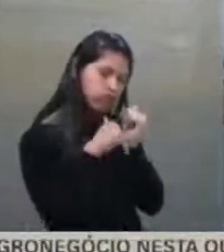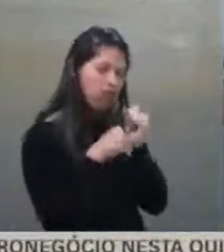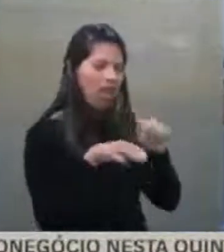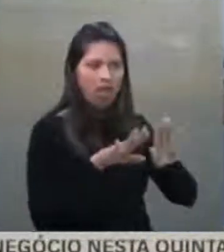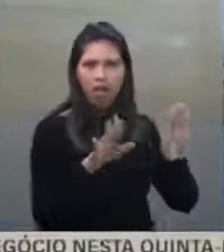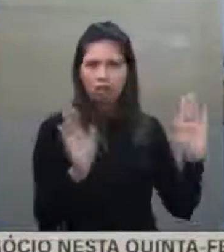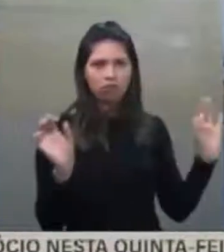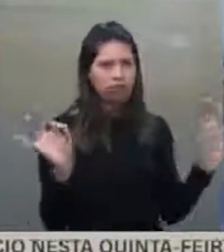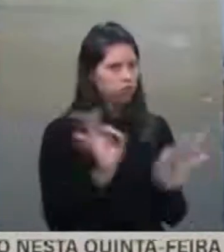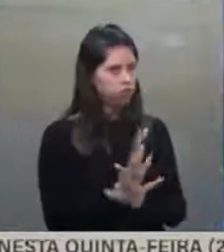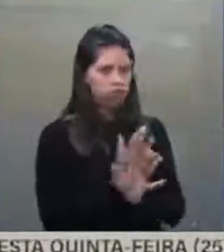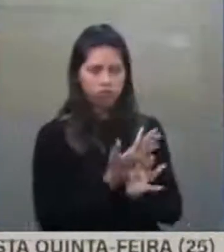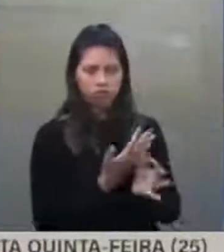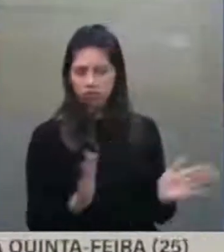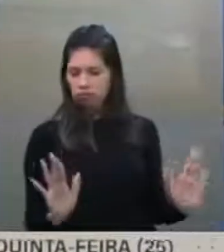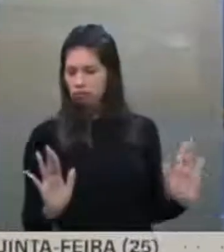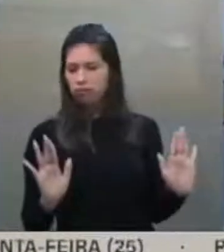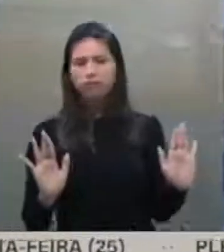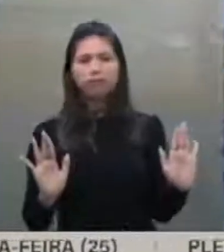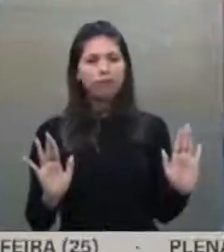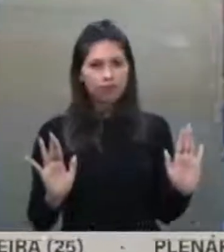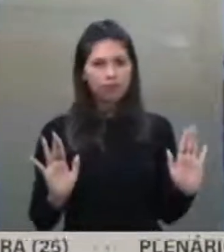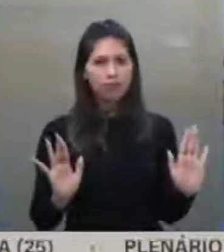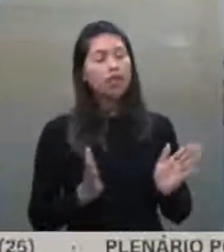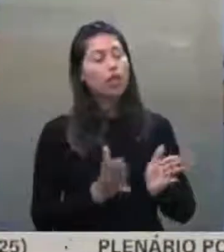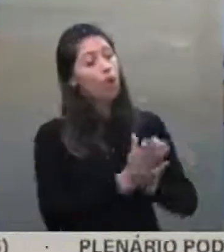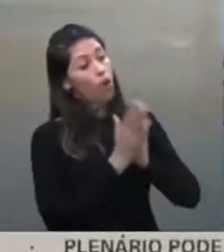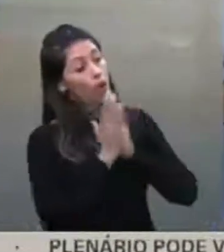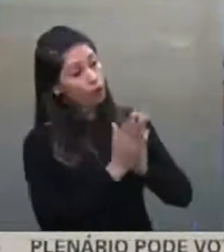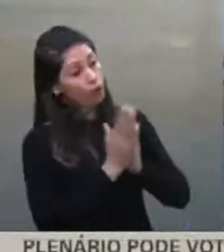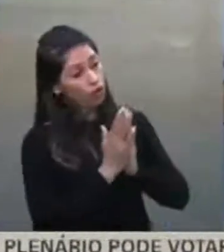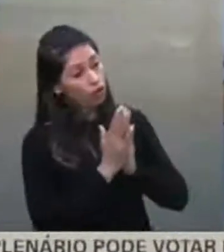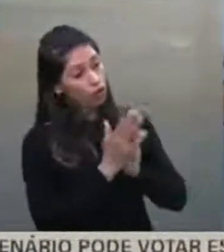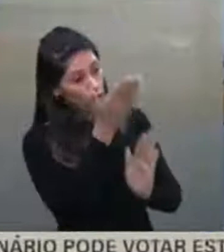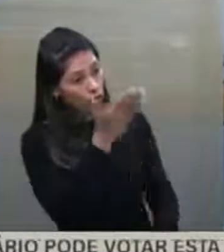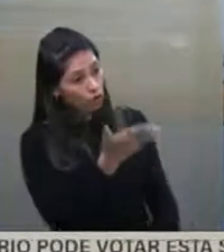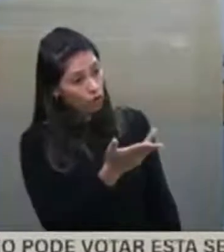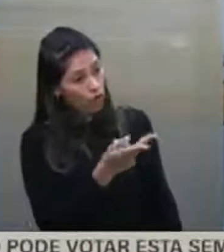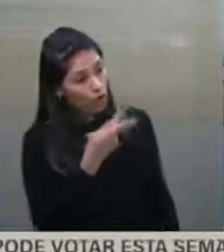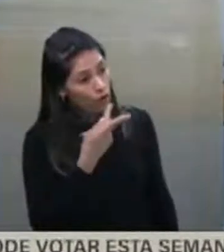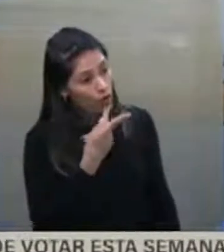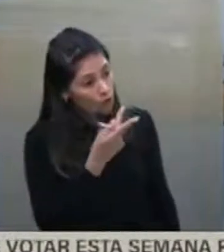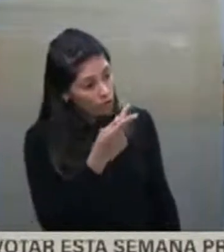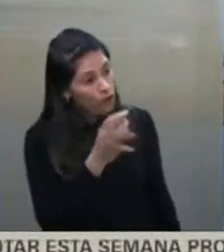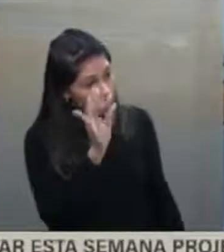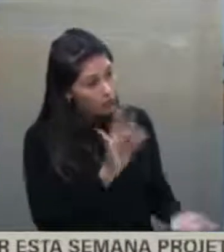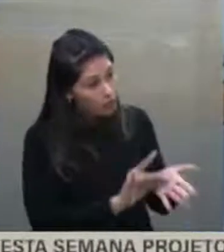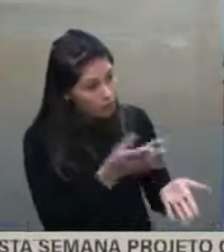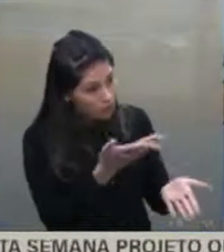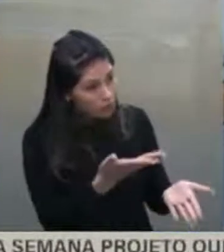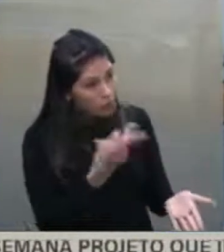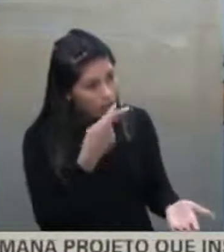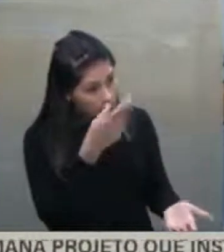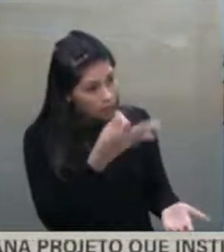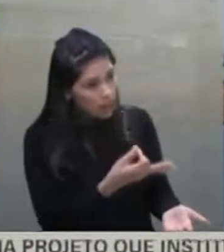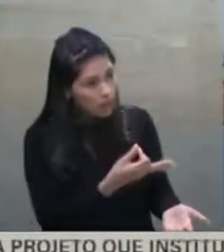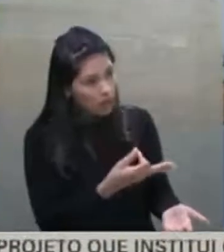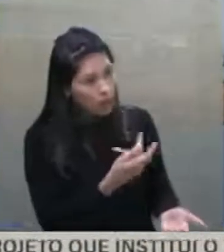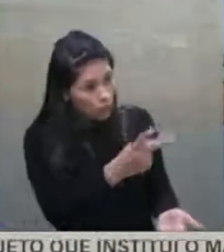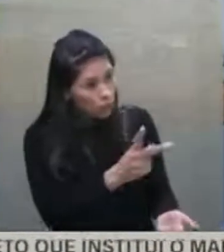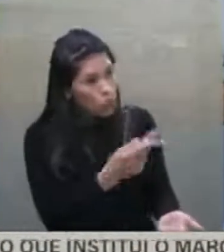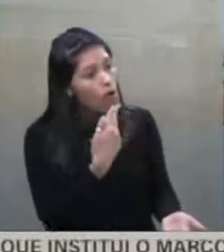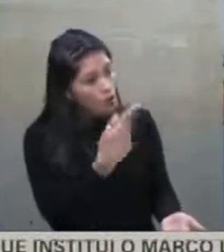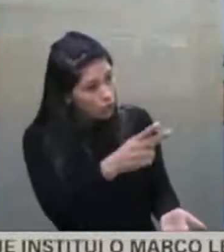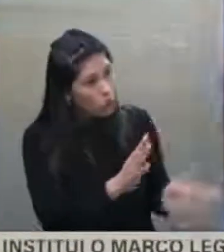que o senhor coloque em prática, aqui na CCJ, essa sua fala, essa sua